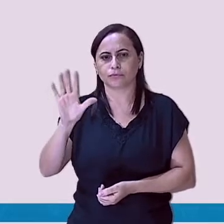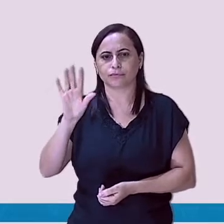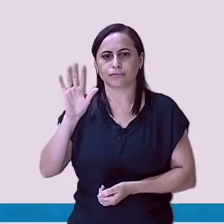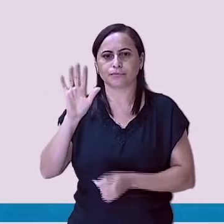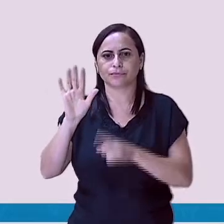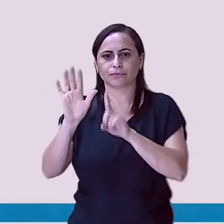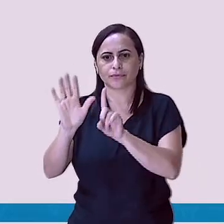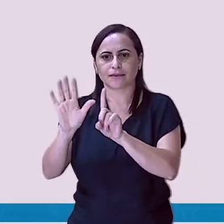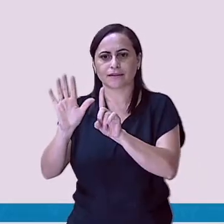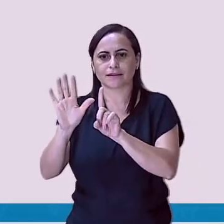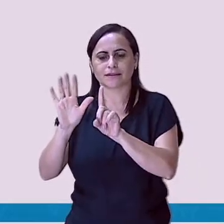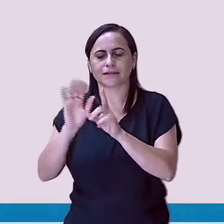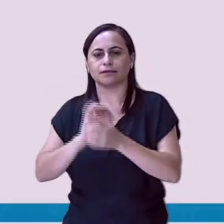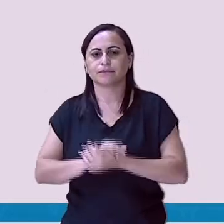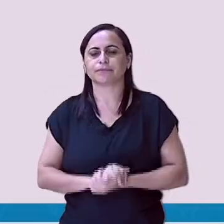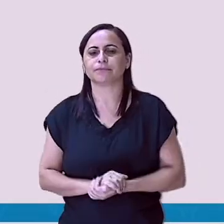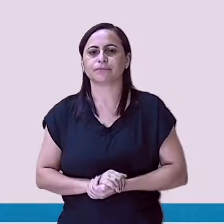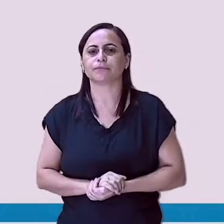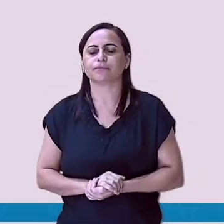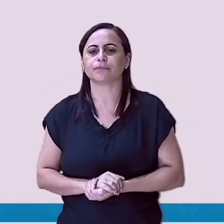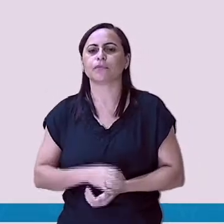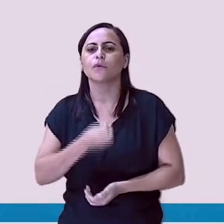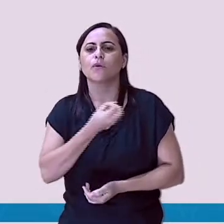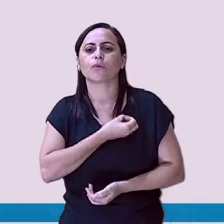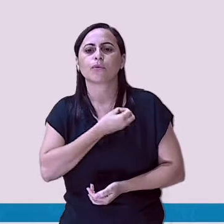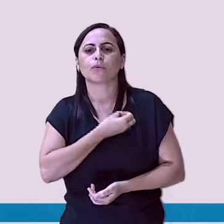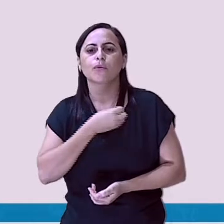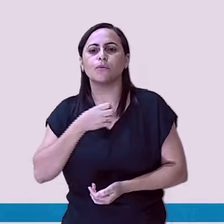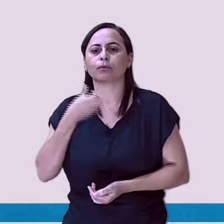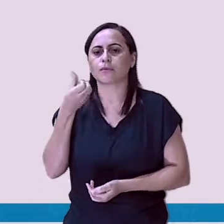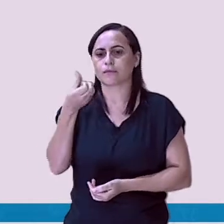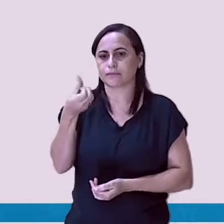cinco, seis. Seis. Este é o número seis.